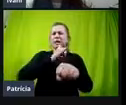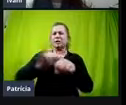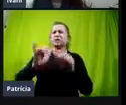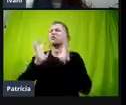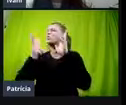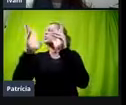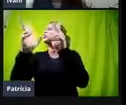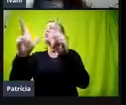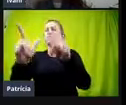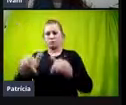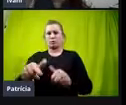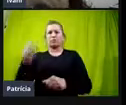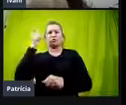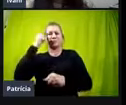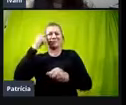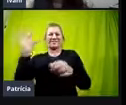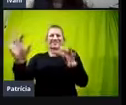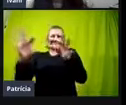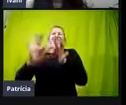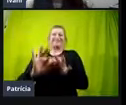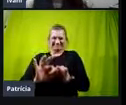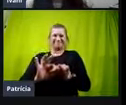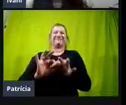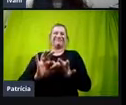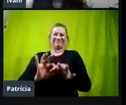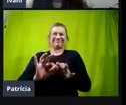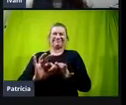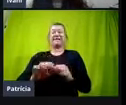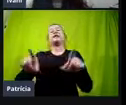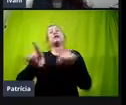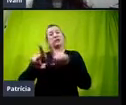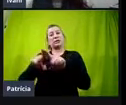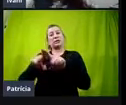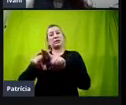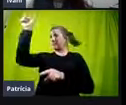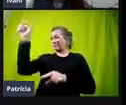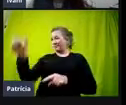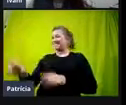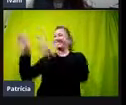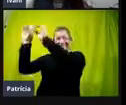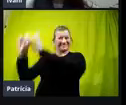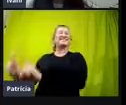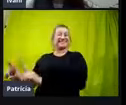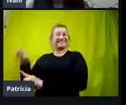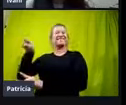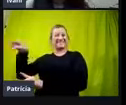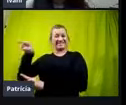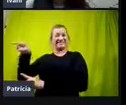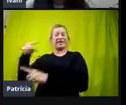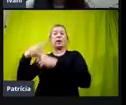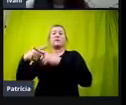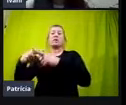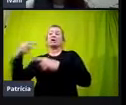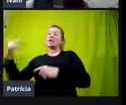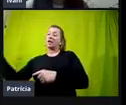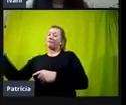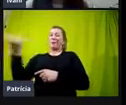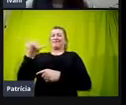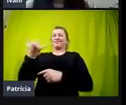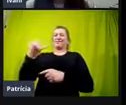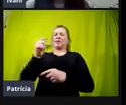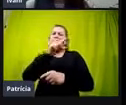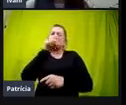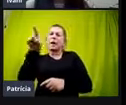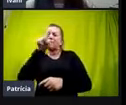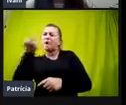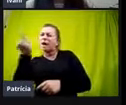pensam juntos, inclusive o usuário, né? Porque é ele que vai nos dizer se esse sublinhado, sublinhado,